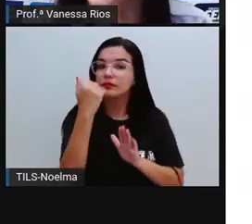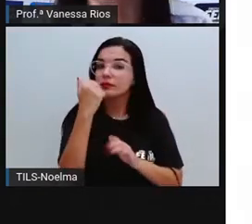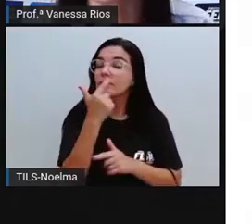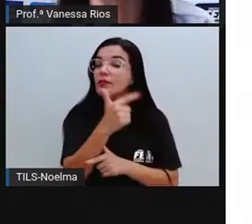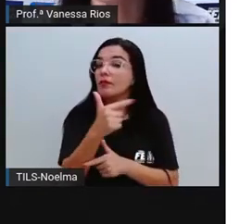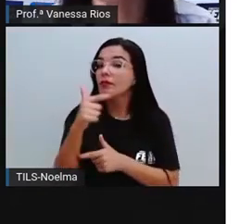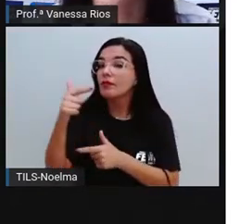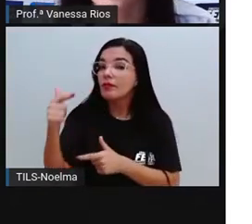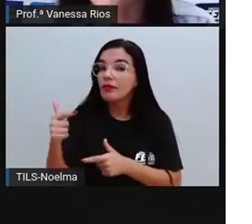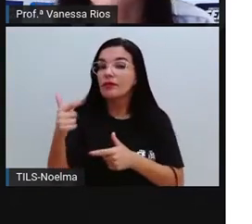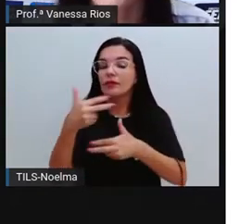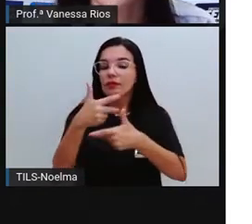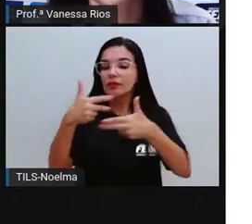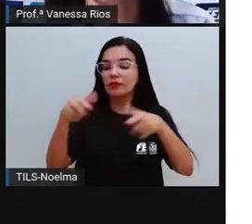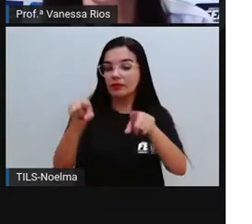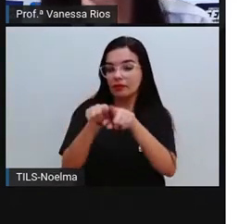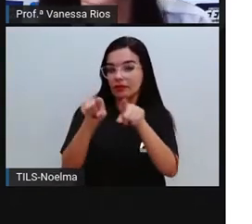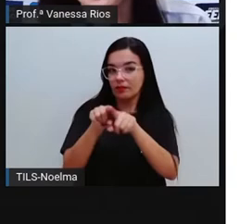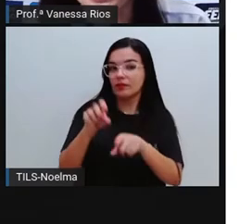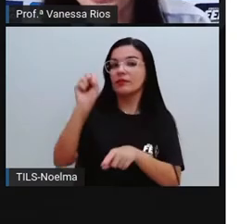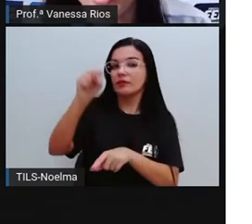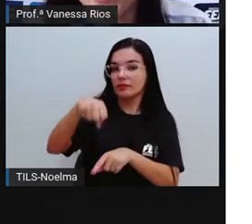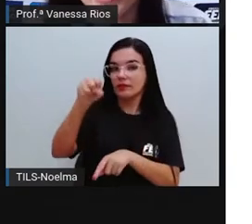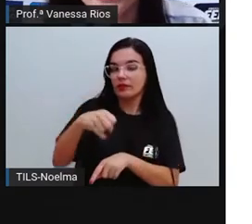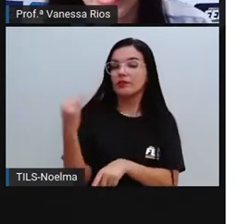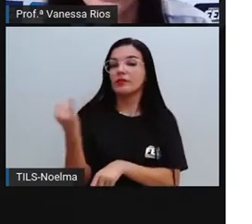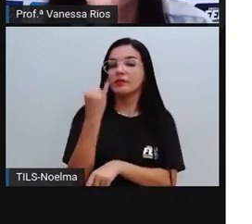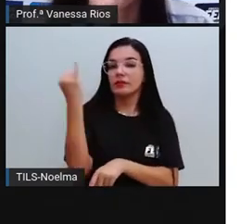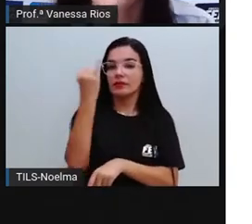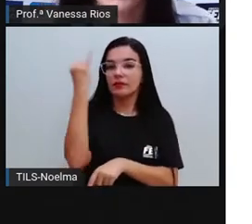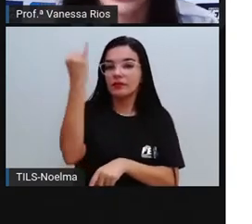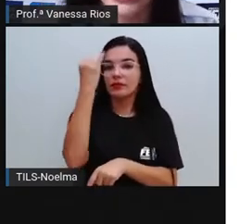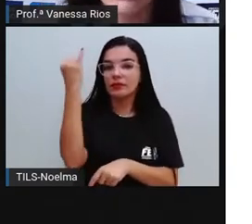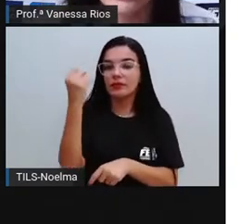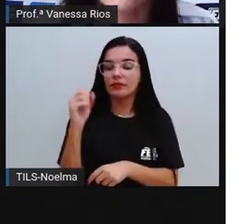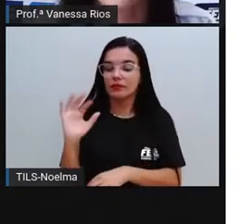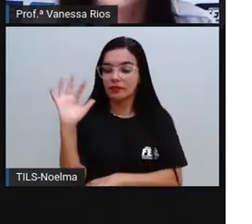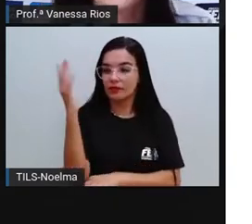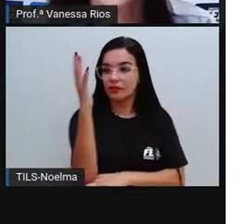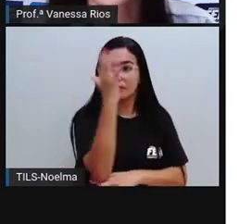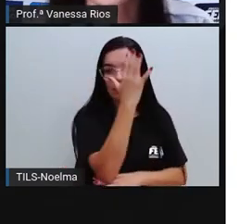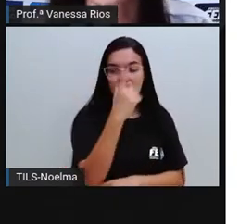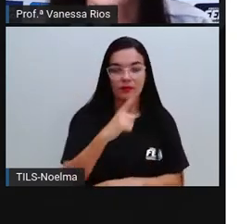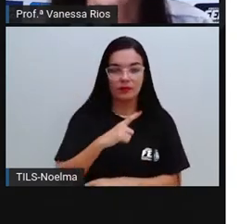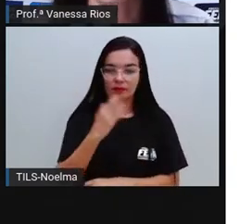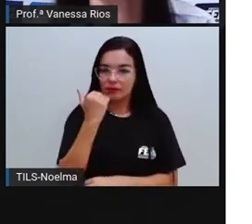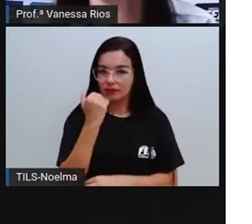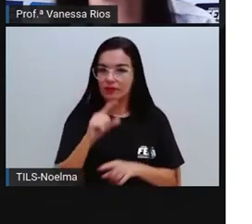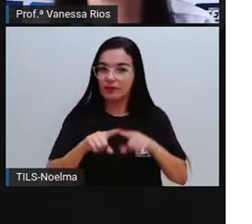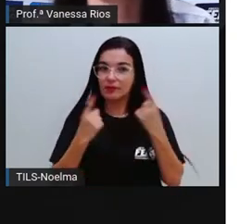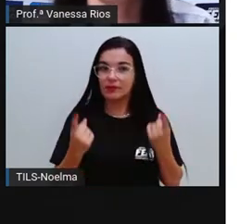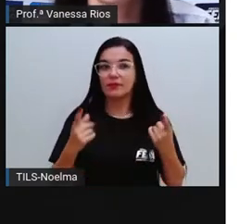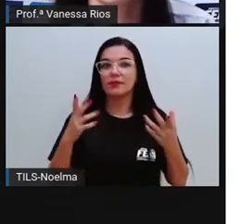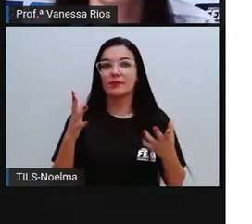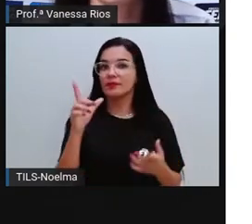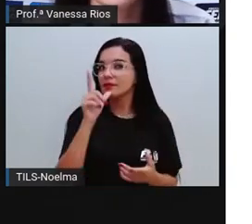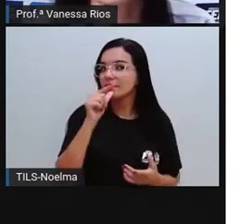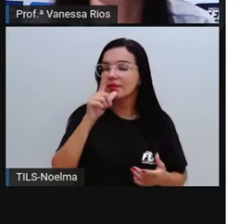vão ser necessários para que a planta consiga se alimentar. Mas a água aí é um ingrediente, é um elemento